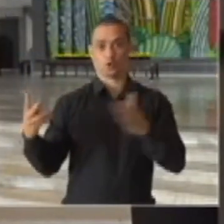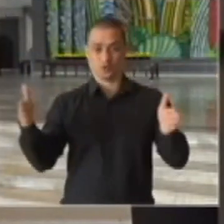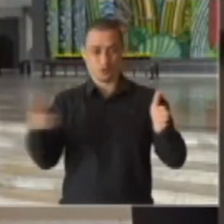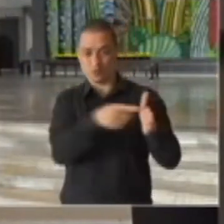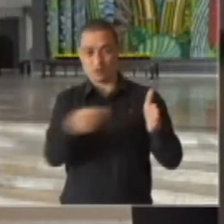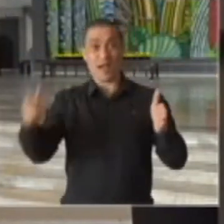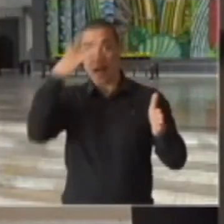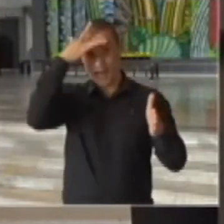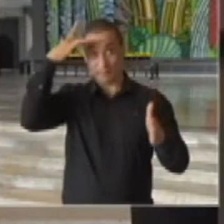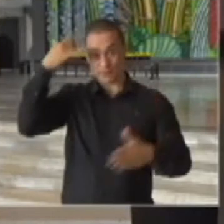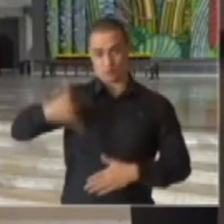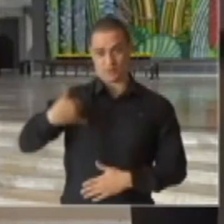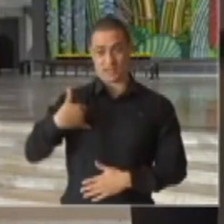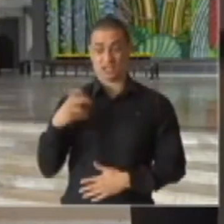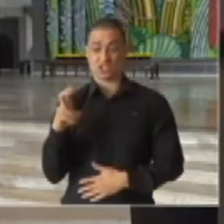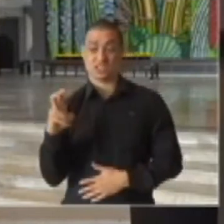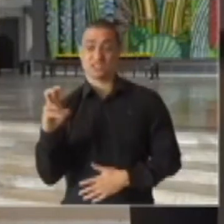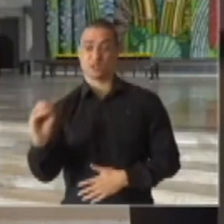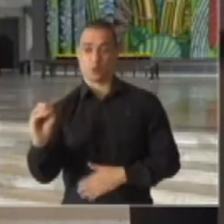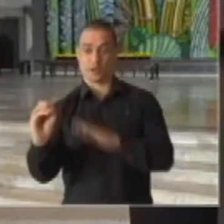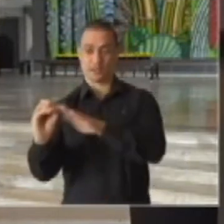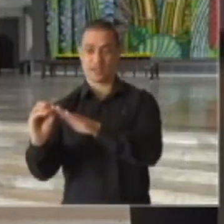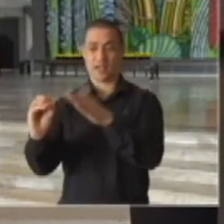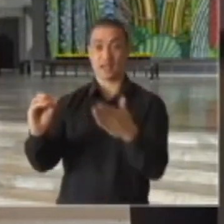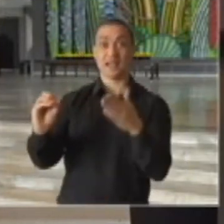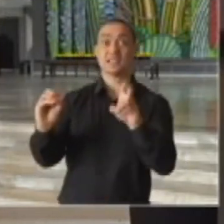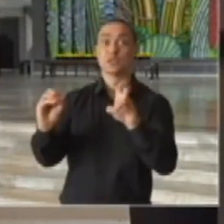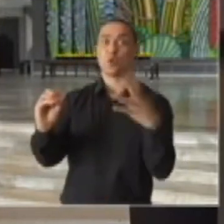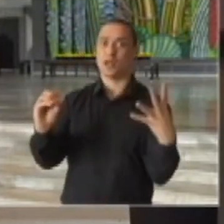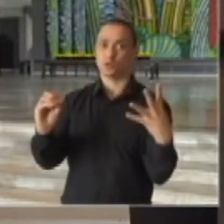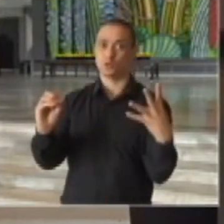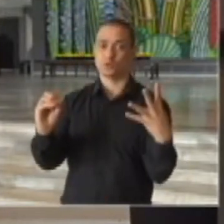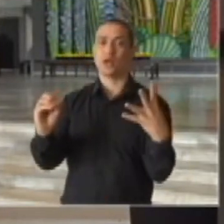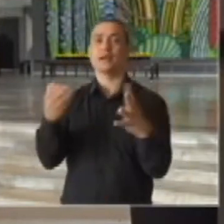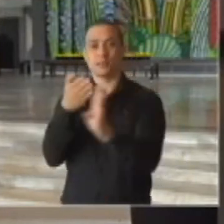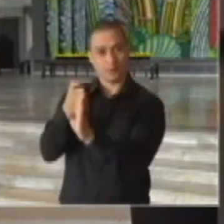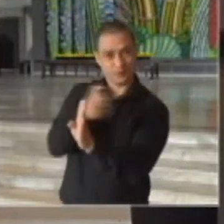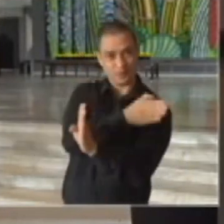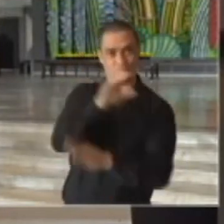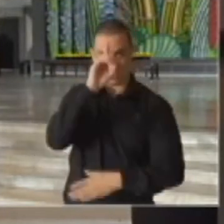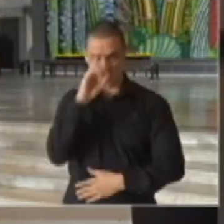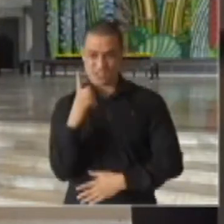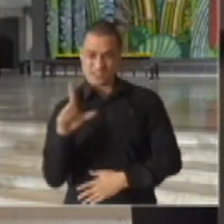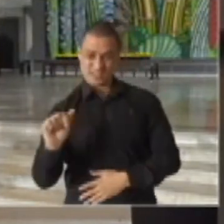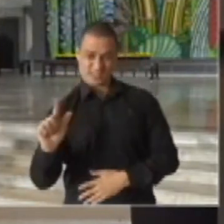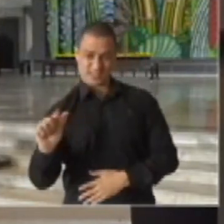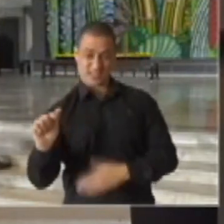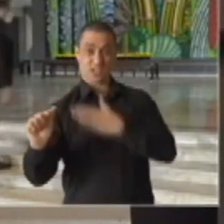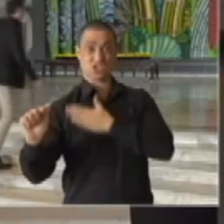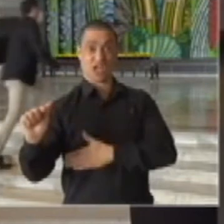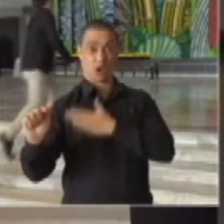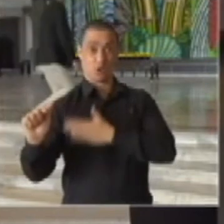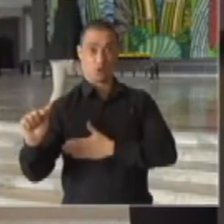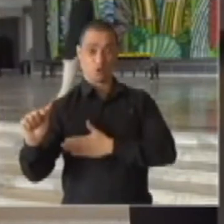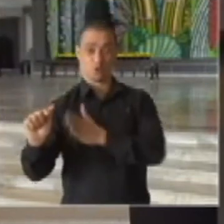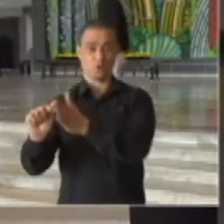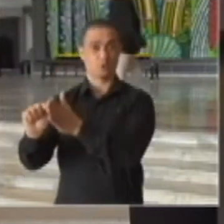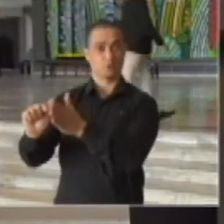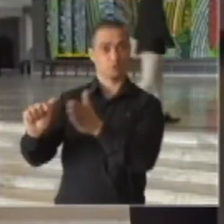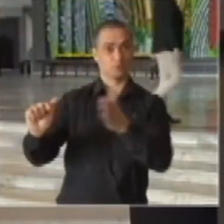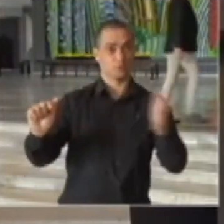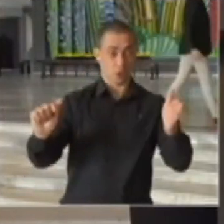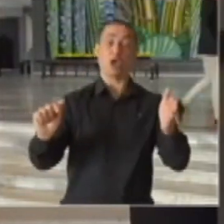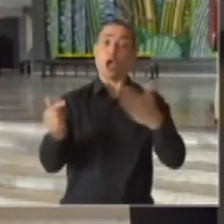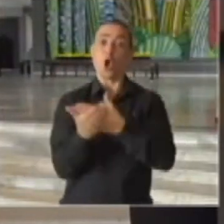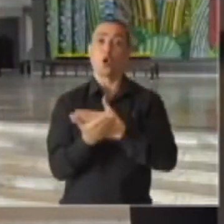do Estado, das 21 às 5 horas, assim como a recomendação de teletrabalho para atividades administrativas